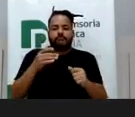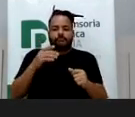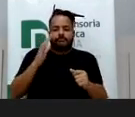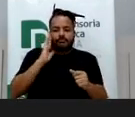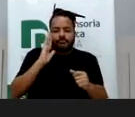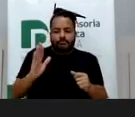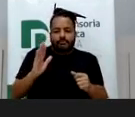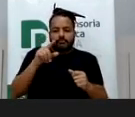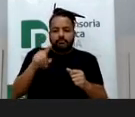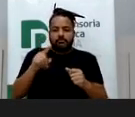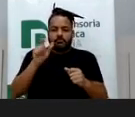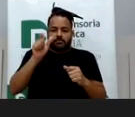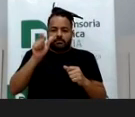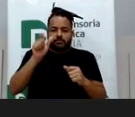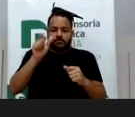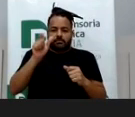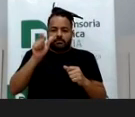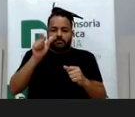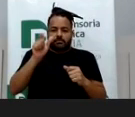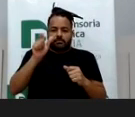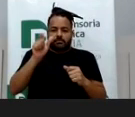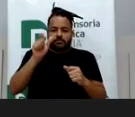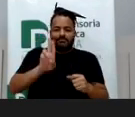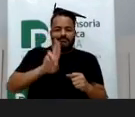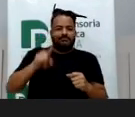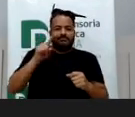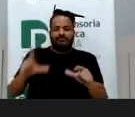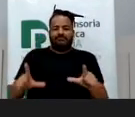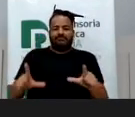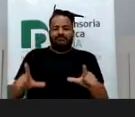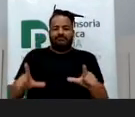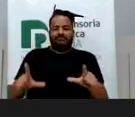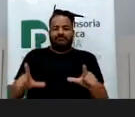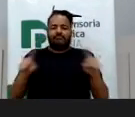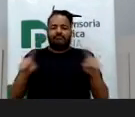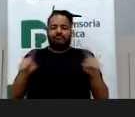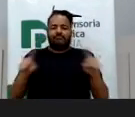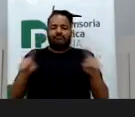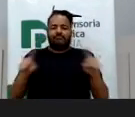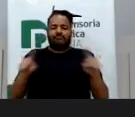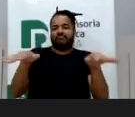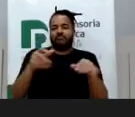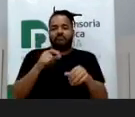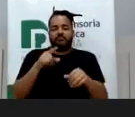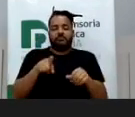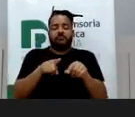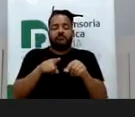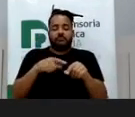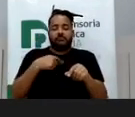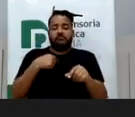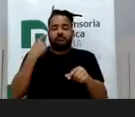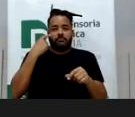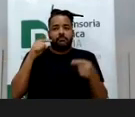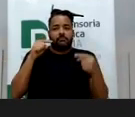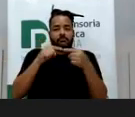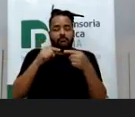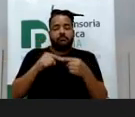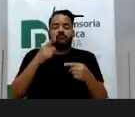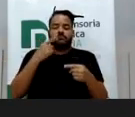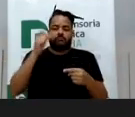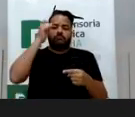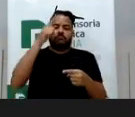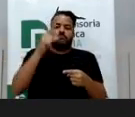não tem intenção lesiva nenhuma, mas tá ali, acontece, e aí eu chamo a atenção para o seguinte, ideal, claro,